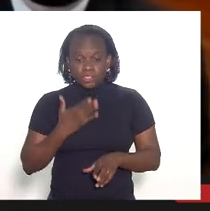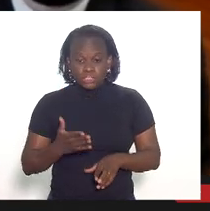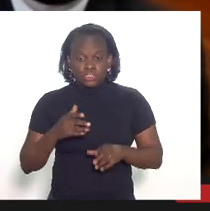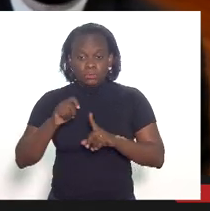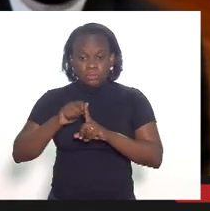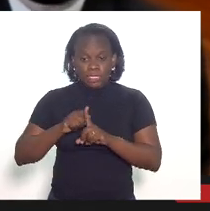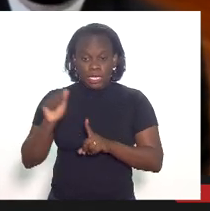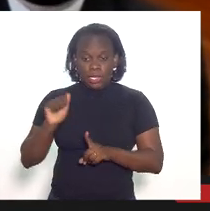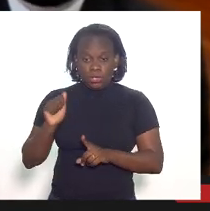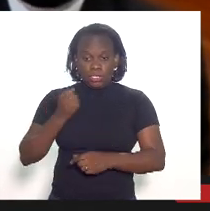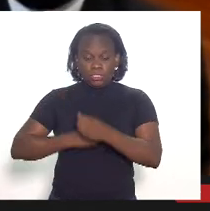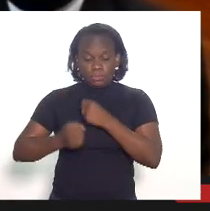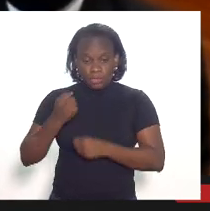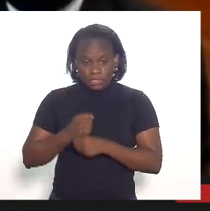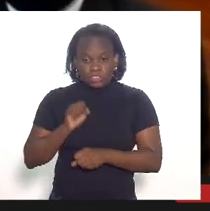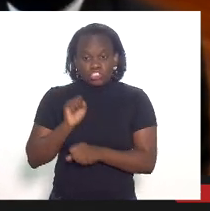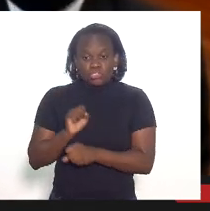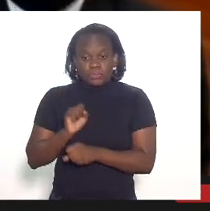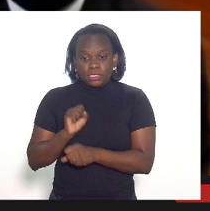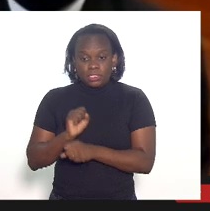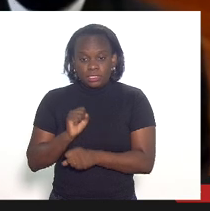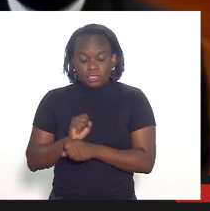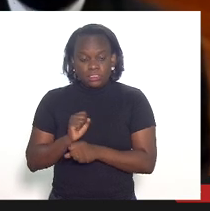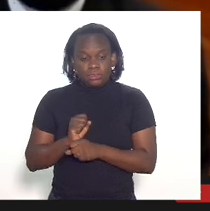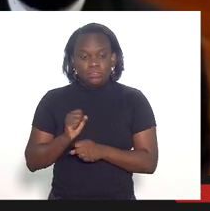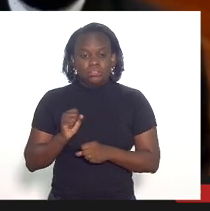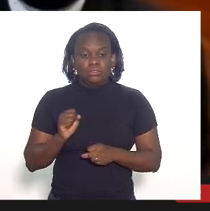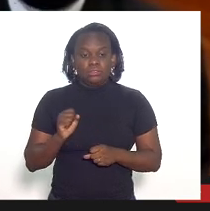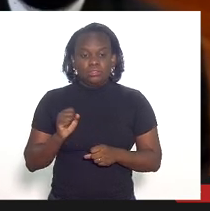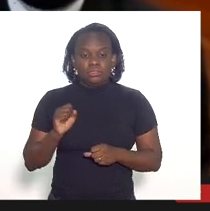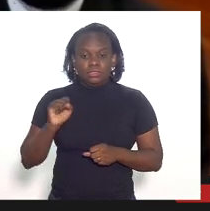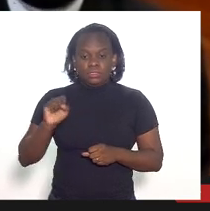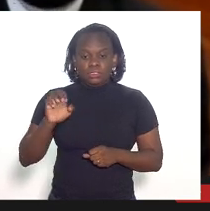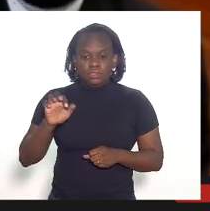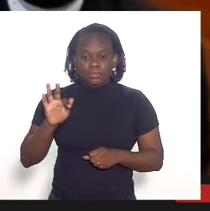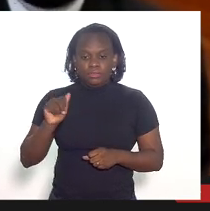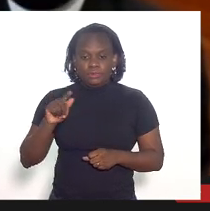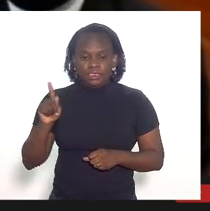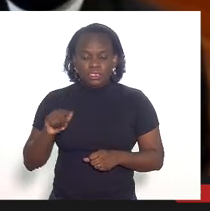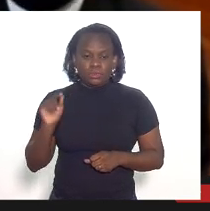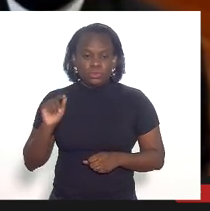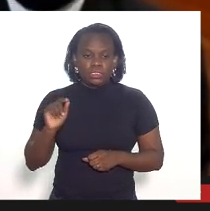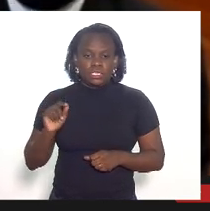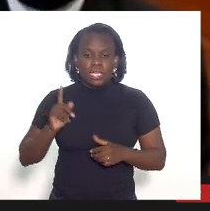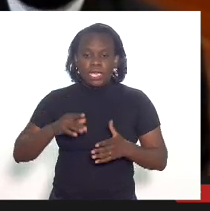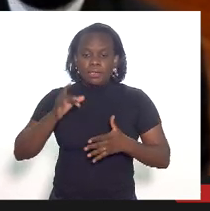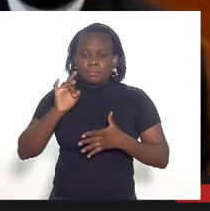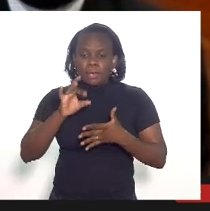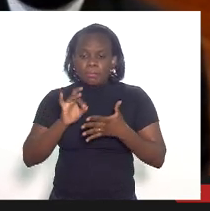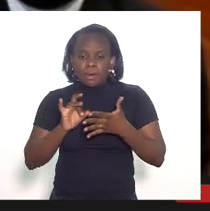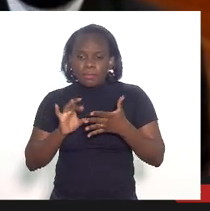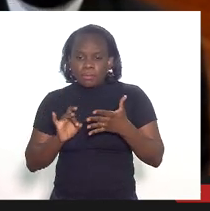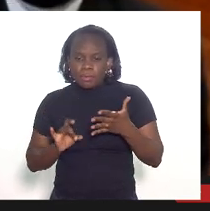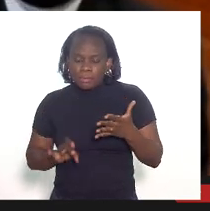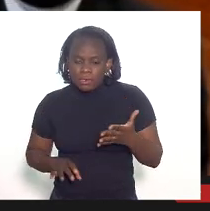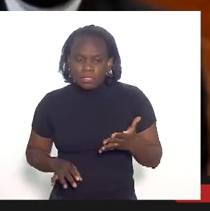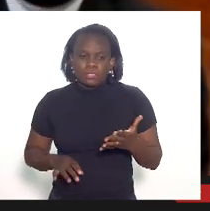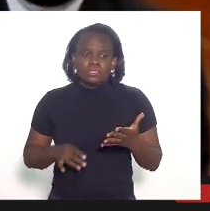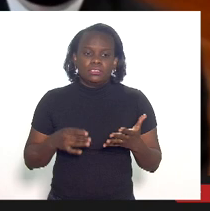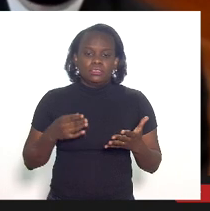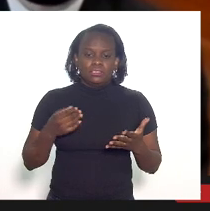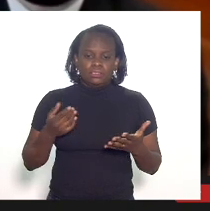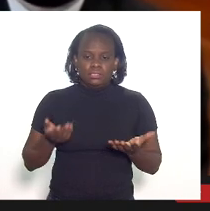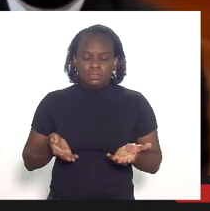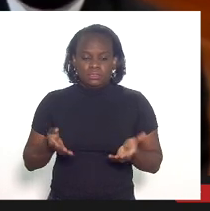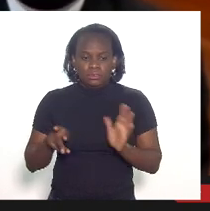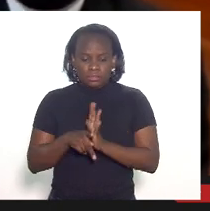agosto do ano passado estamos aguardando a posição da CFAES detalhamento detalhamento não mudando